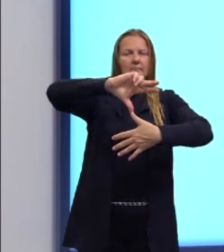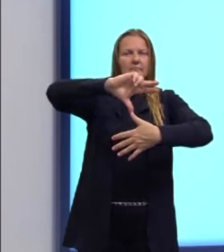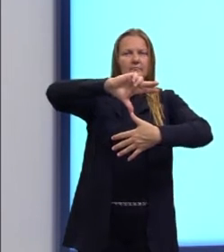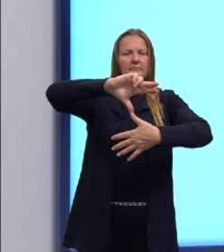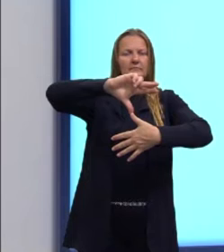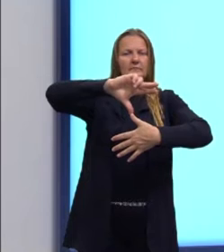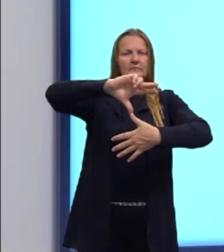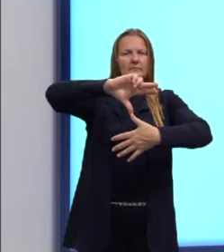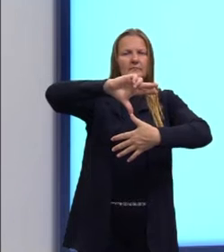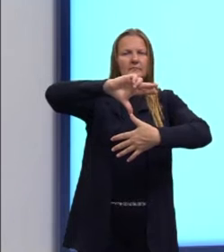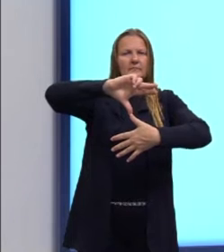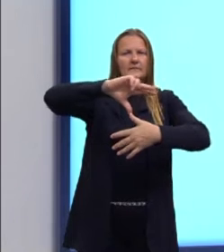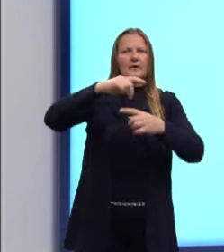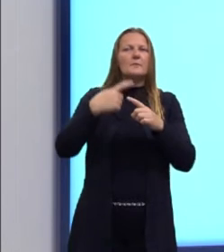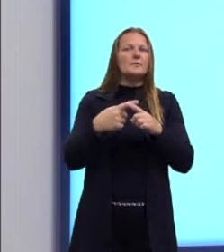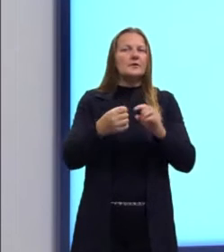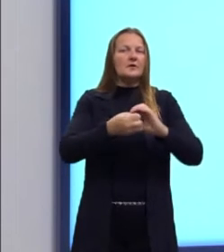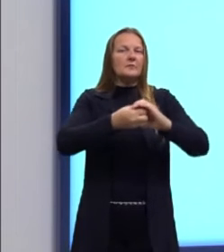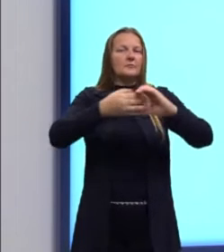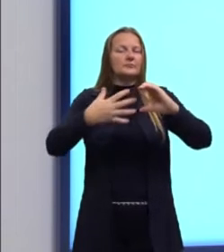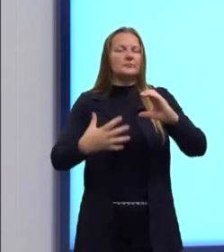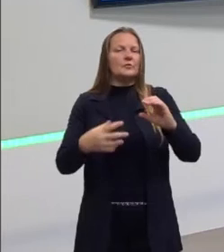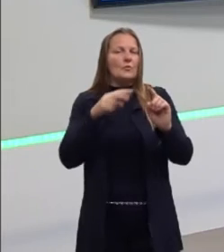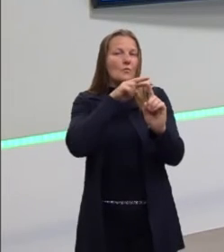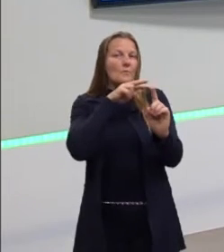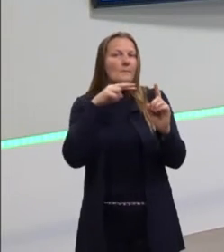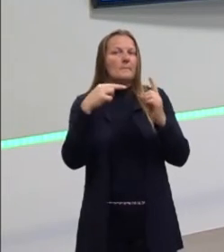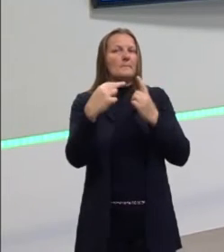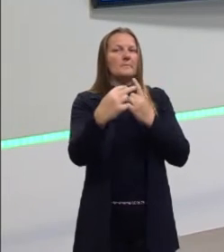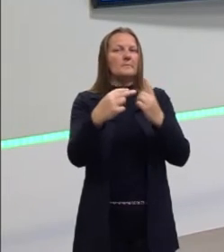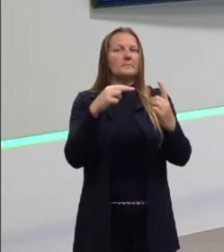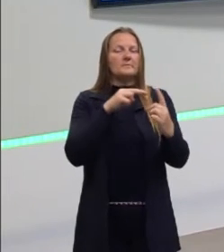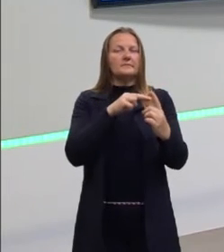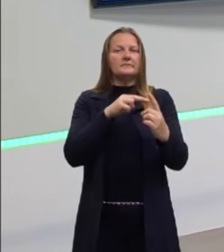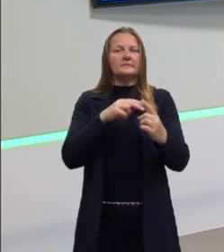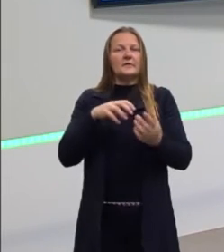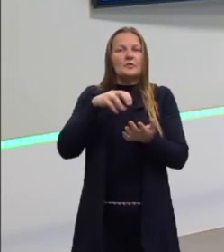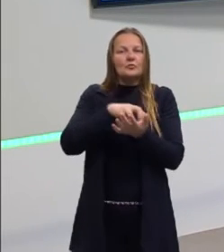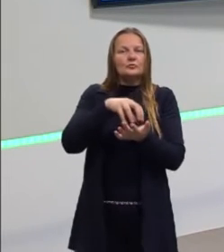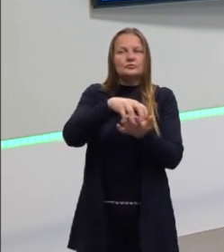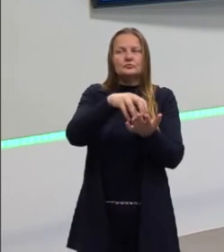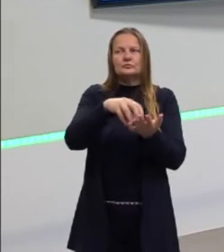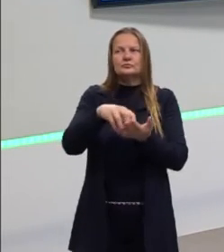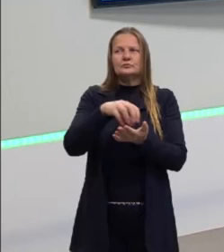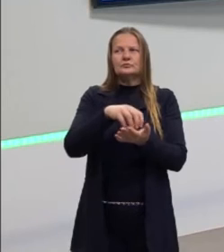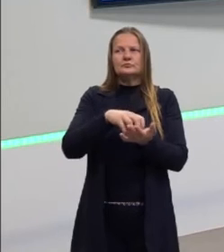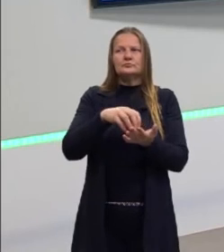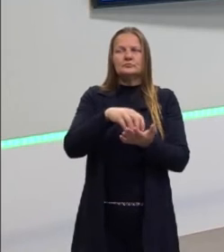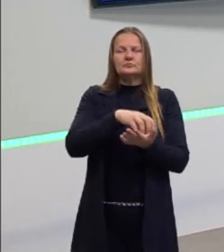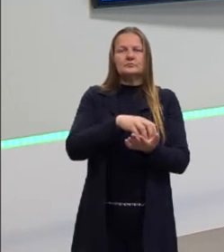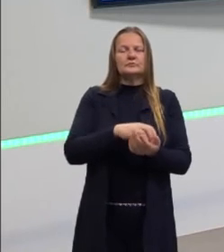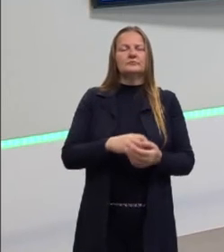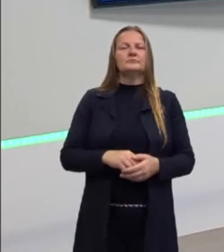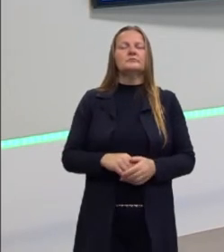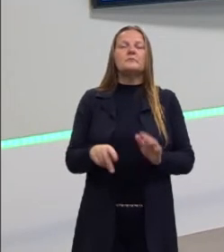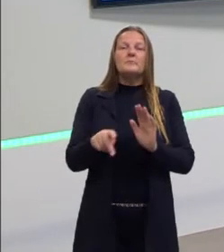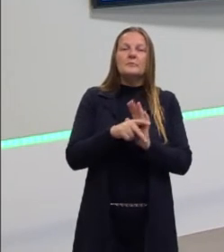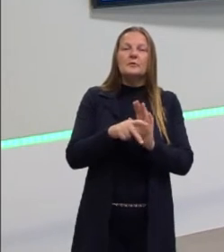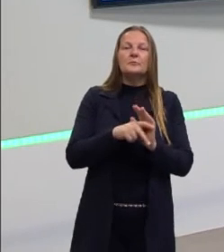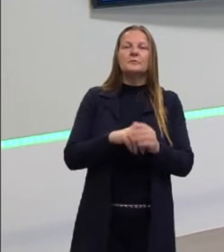características. Porque é um olhar que provém do colonizador em relação ao colonizado.